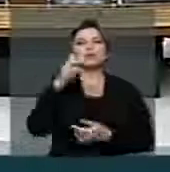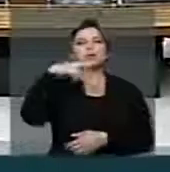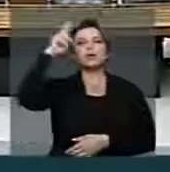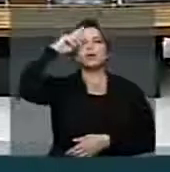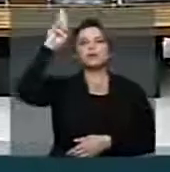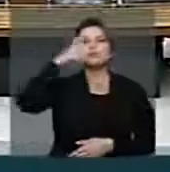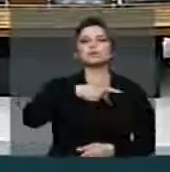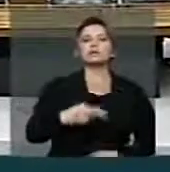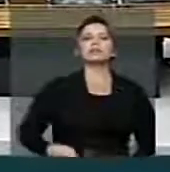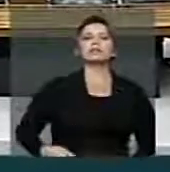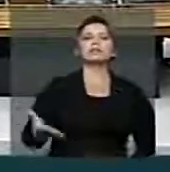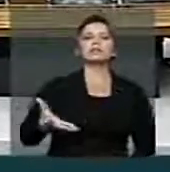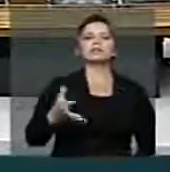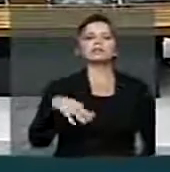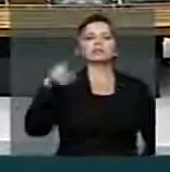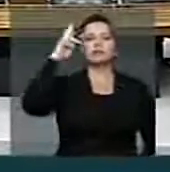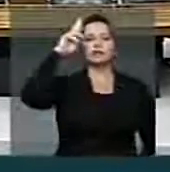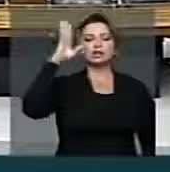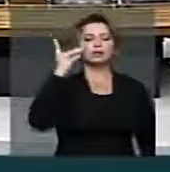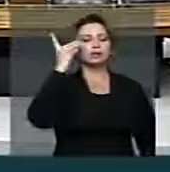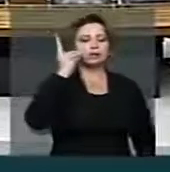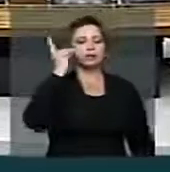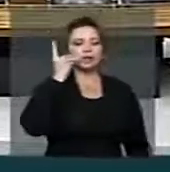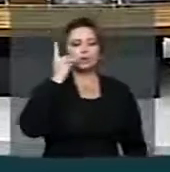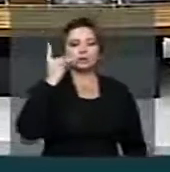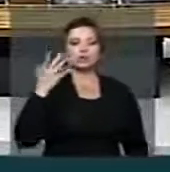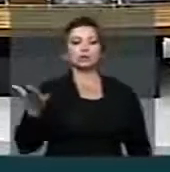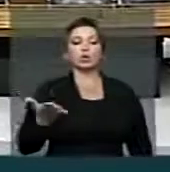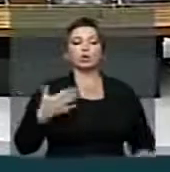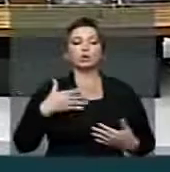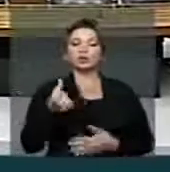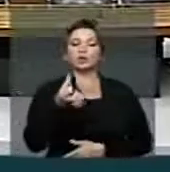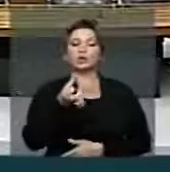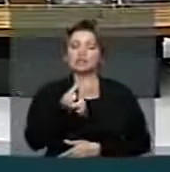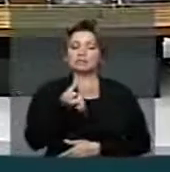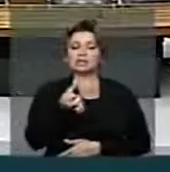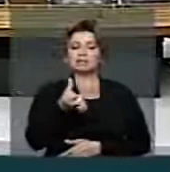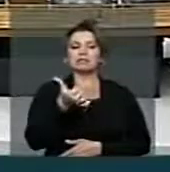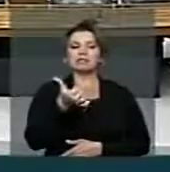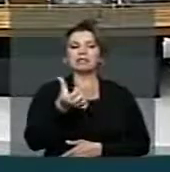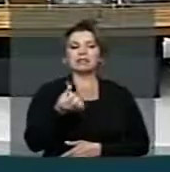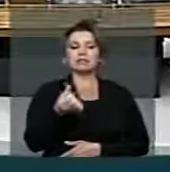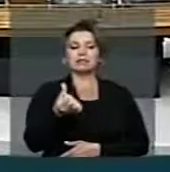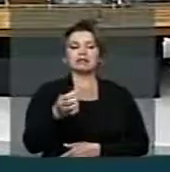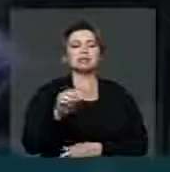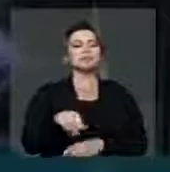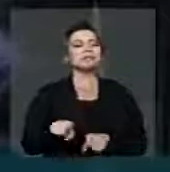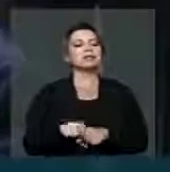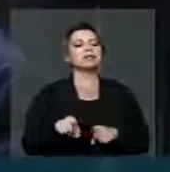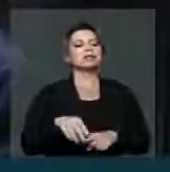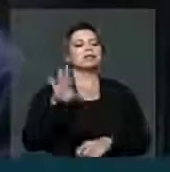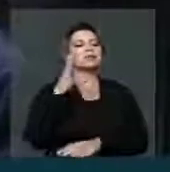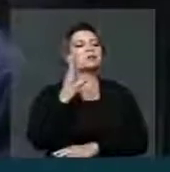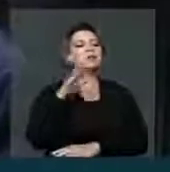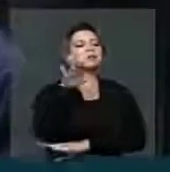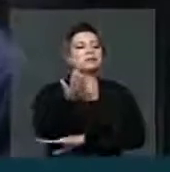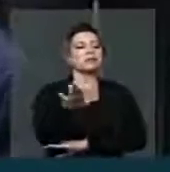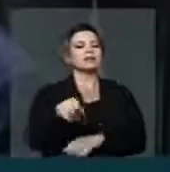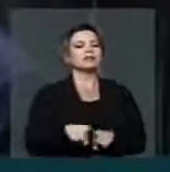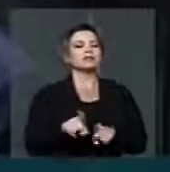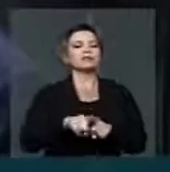Hoje, às 16 horas, haverá uma assinatura de acordo para a expansão da rede legislativa da TV